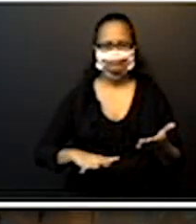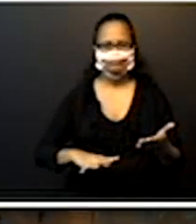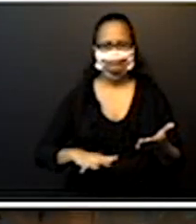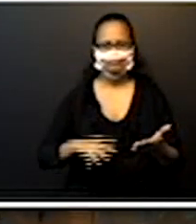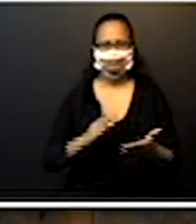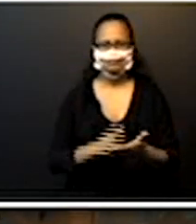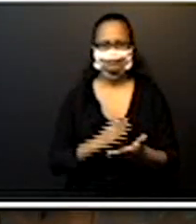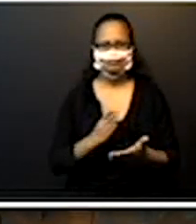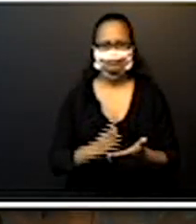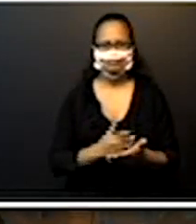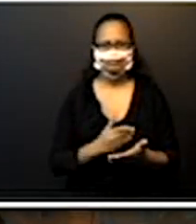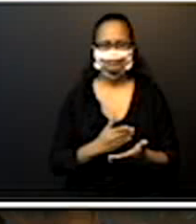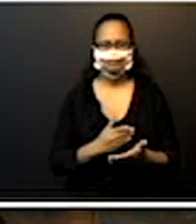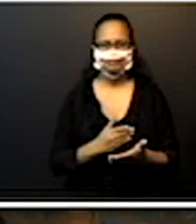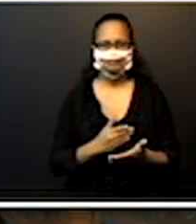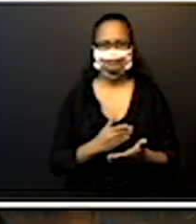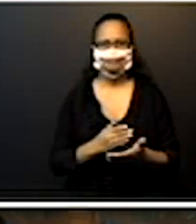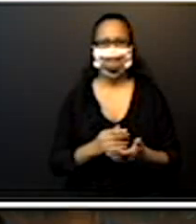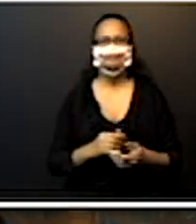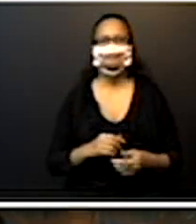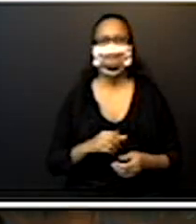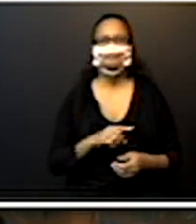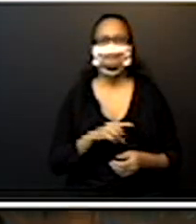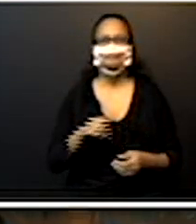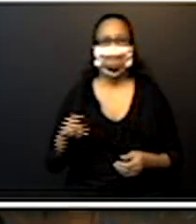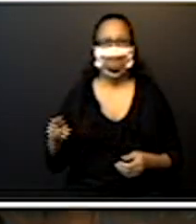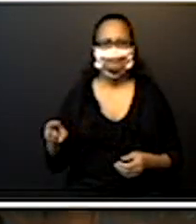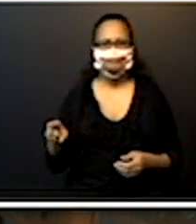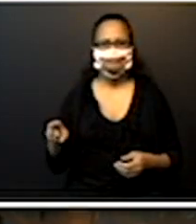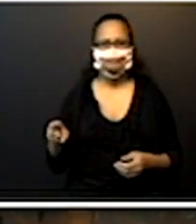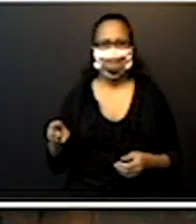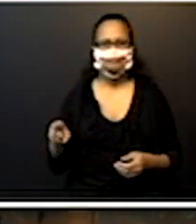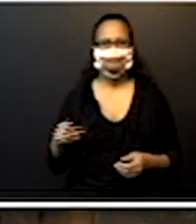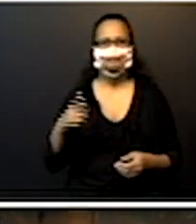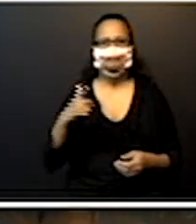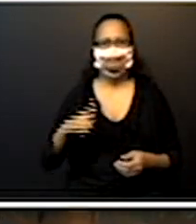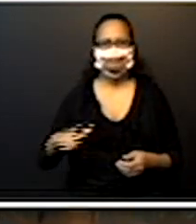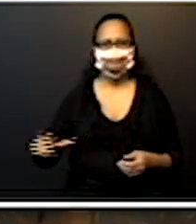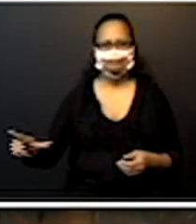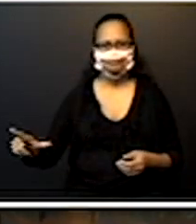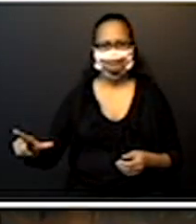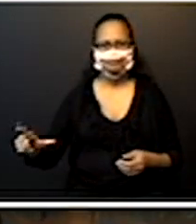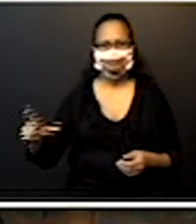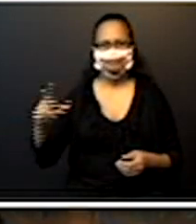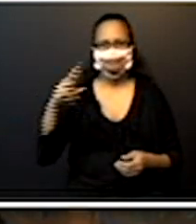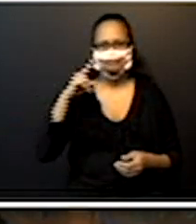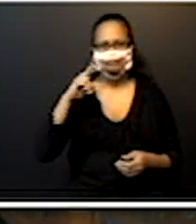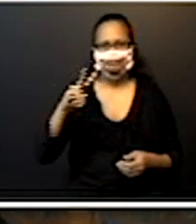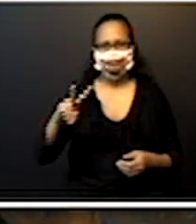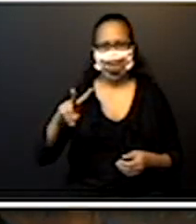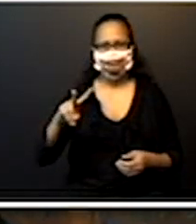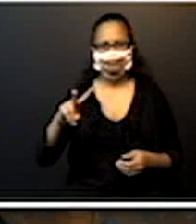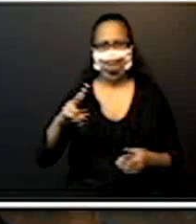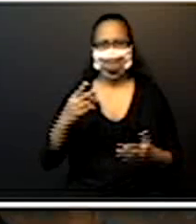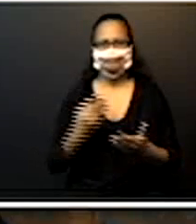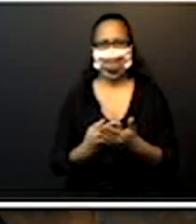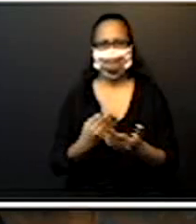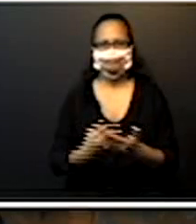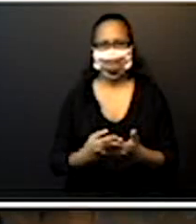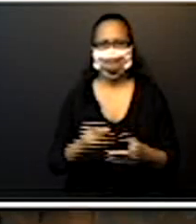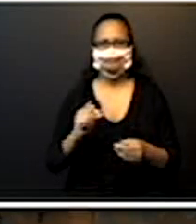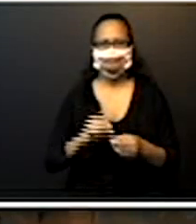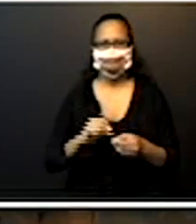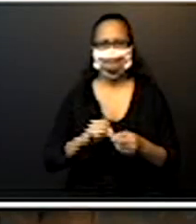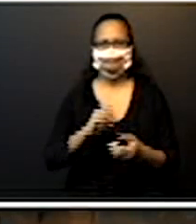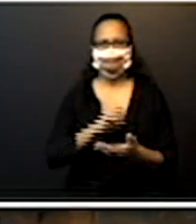propostas. Vocês vão continuar assistindo a aula e fazendo as atividades